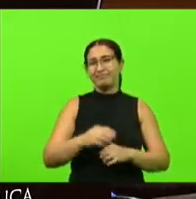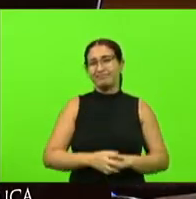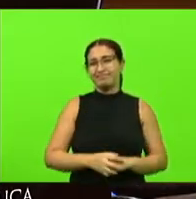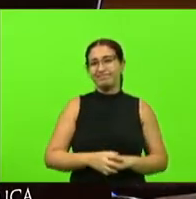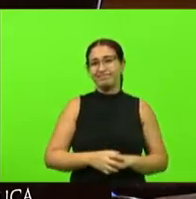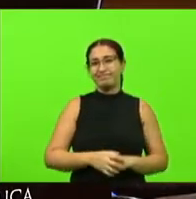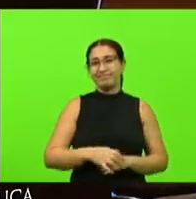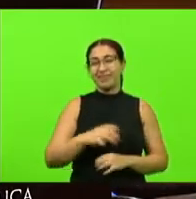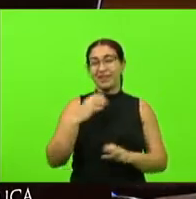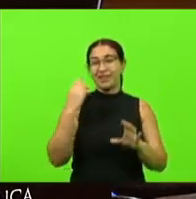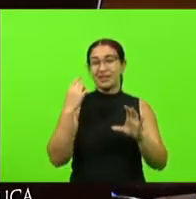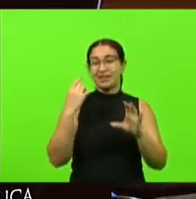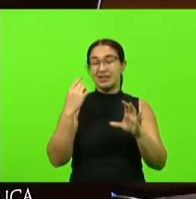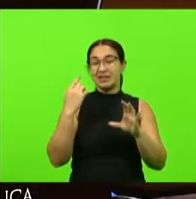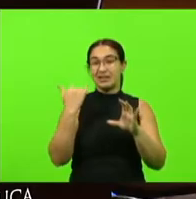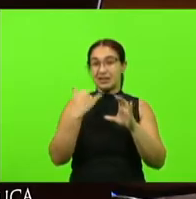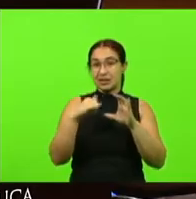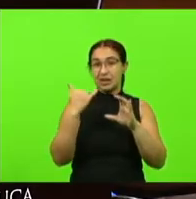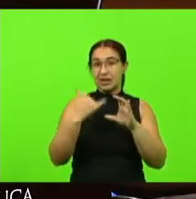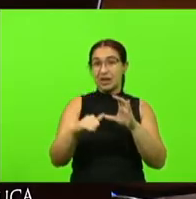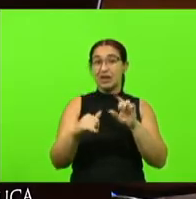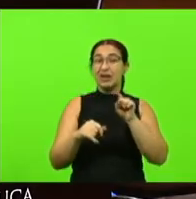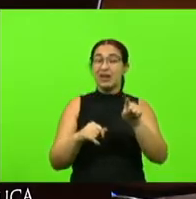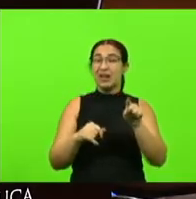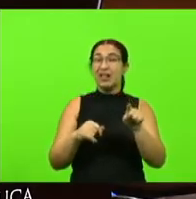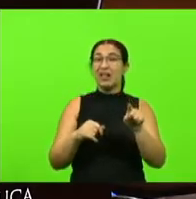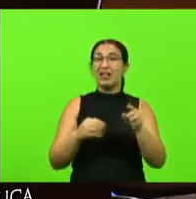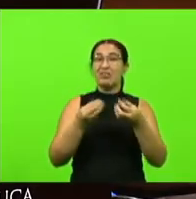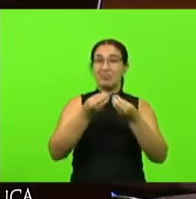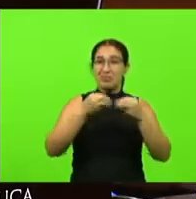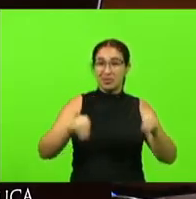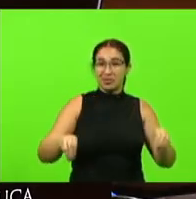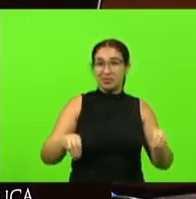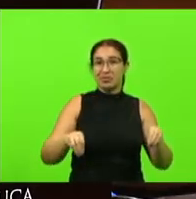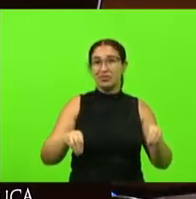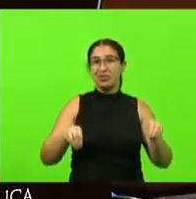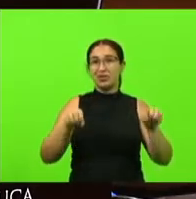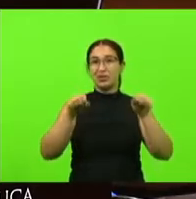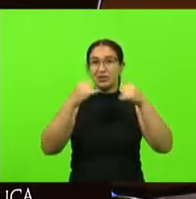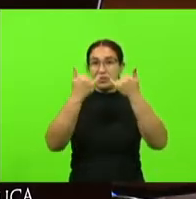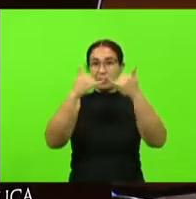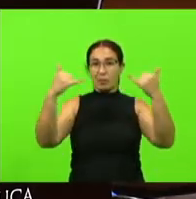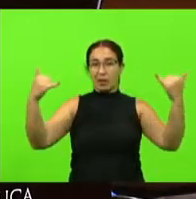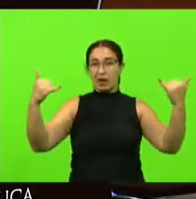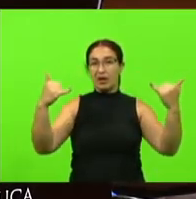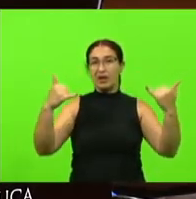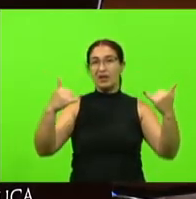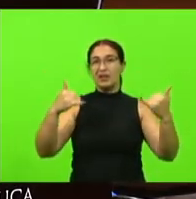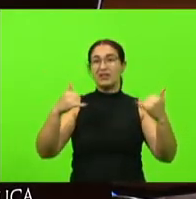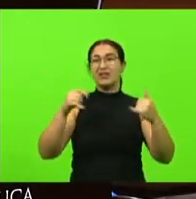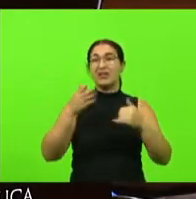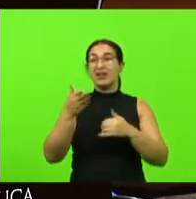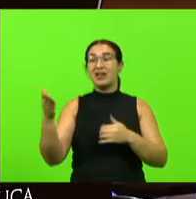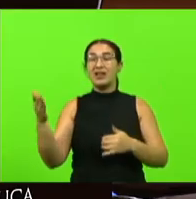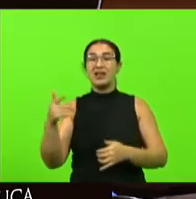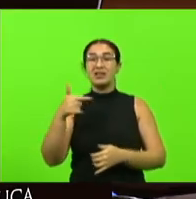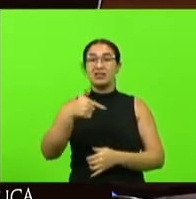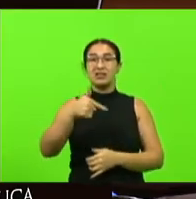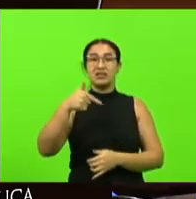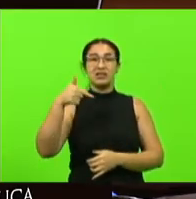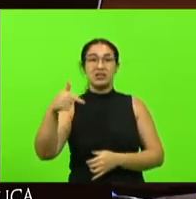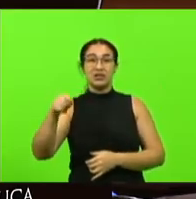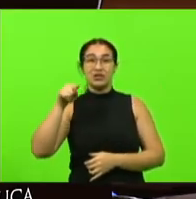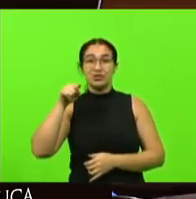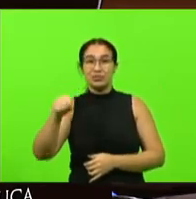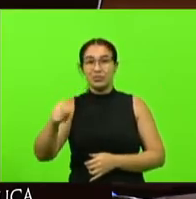também foi atingida a caixa de transmissão deixando 77 mil 800 mil unidades